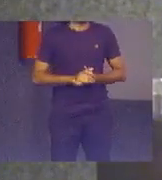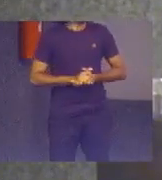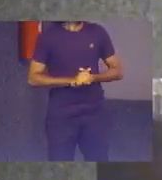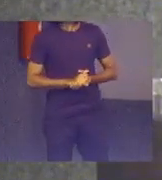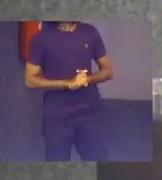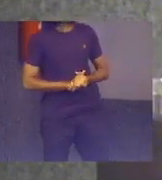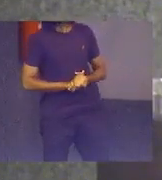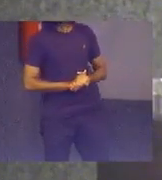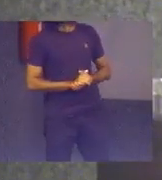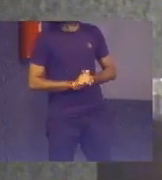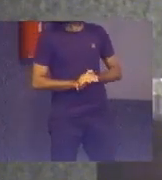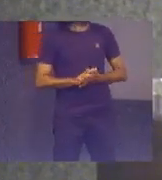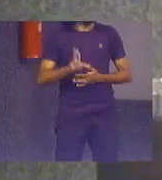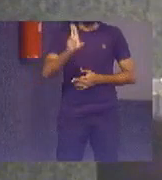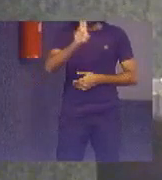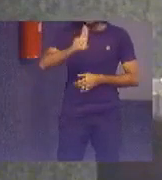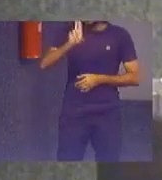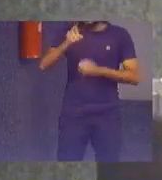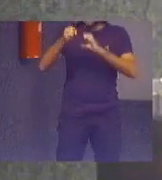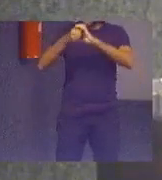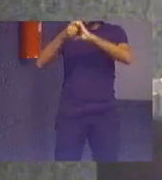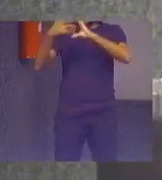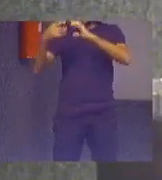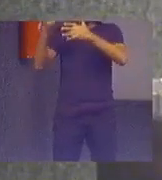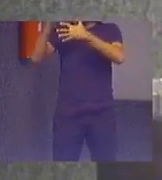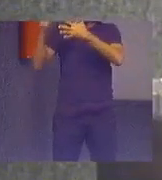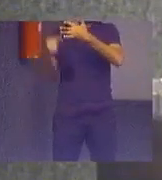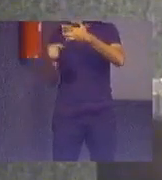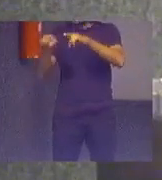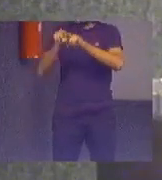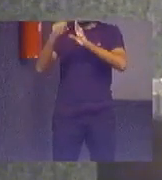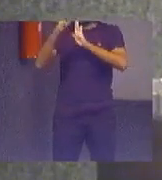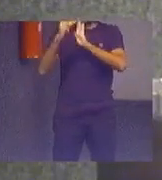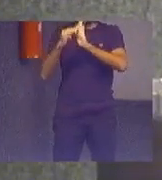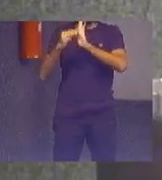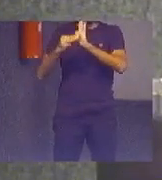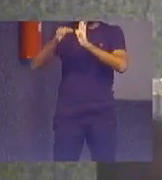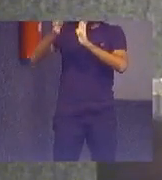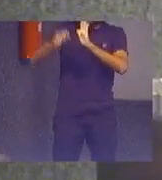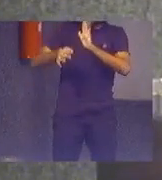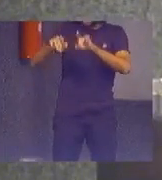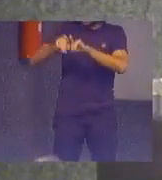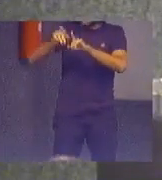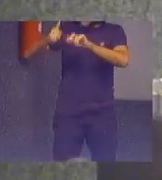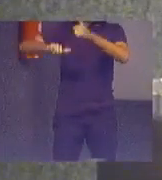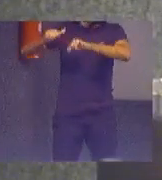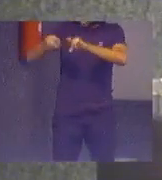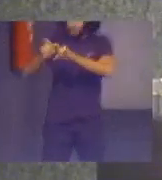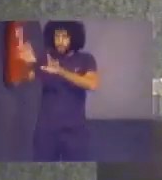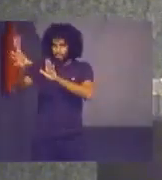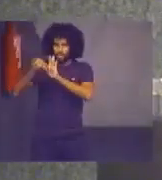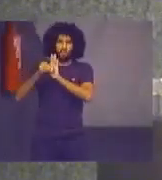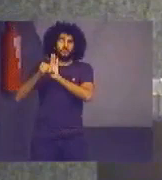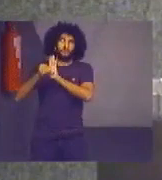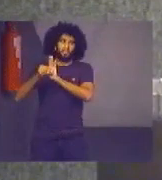O uso de critérios bem definidos e metodologia adequada na avaliação e monitoramento da implementação